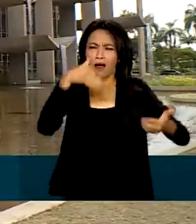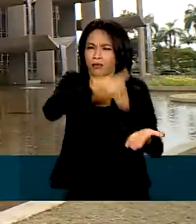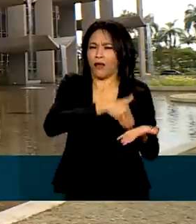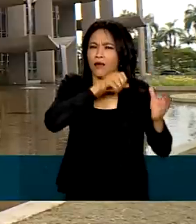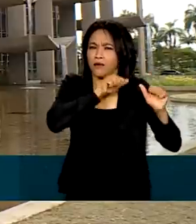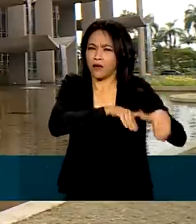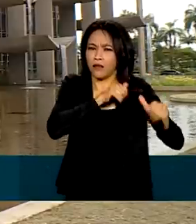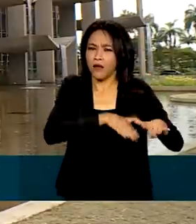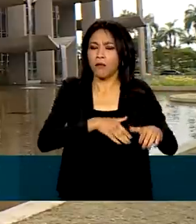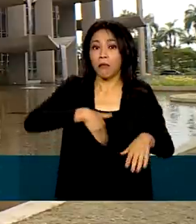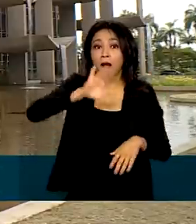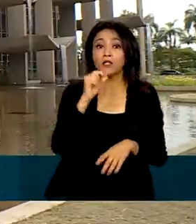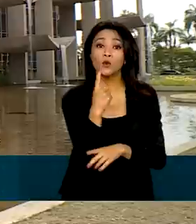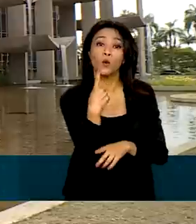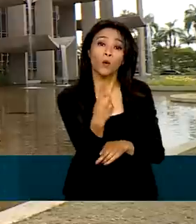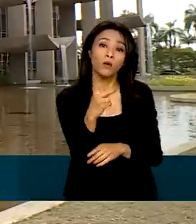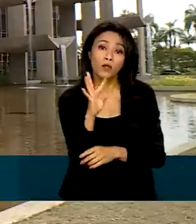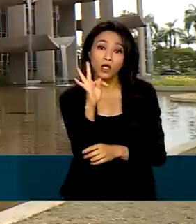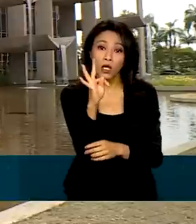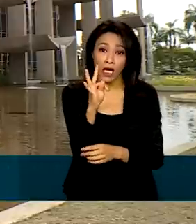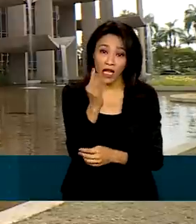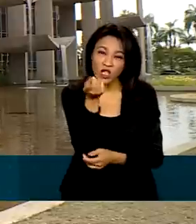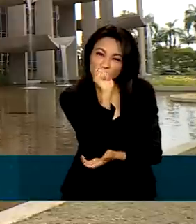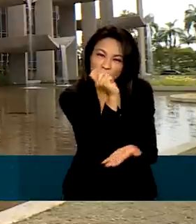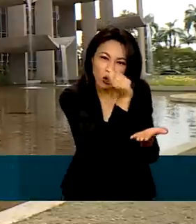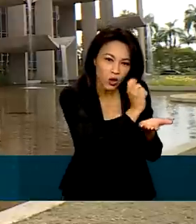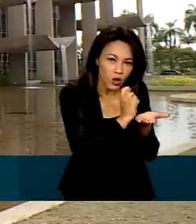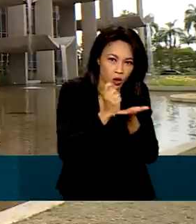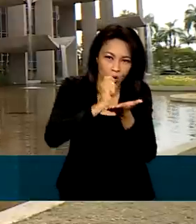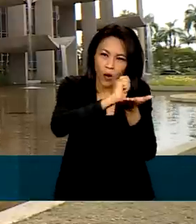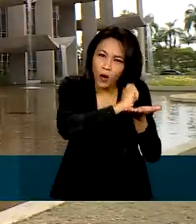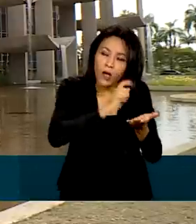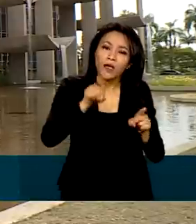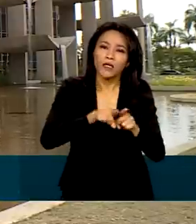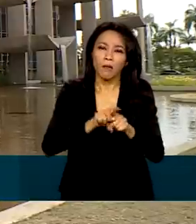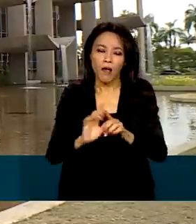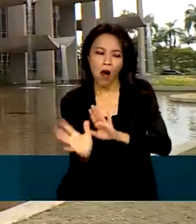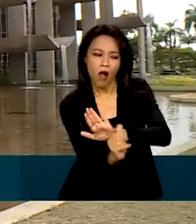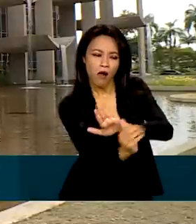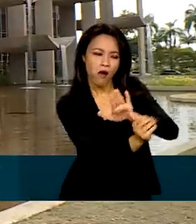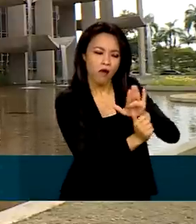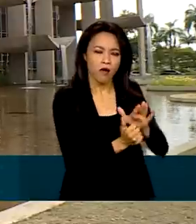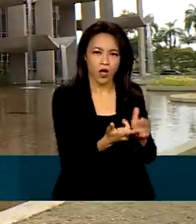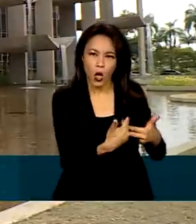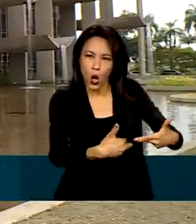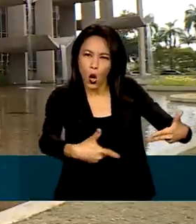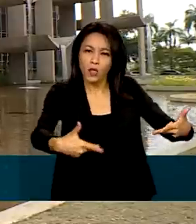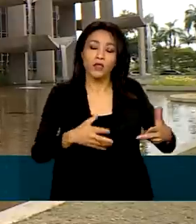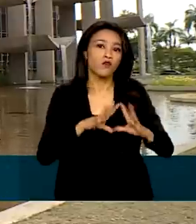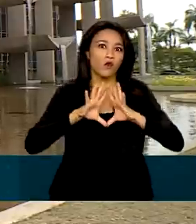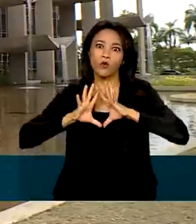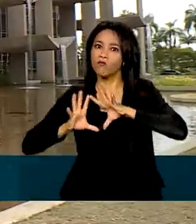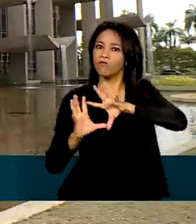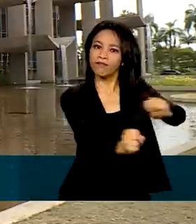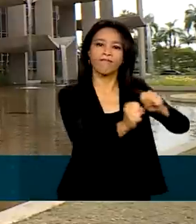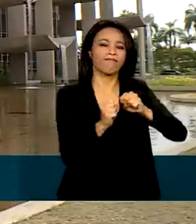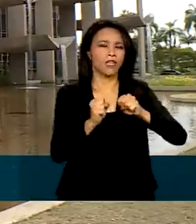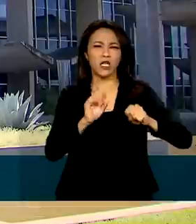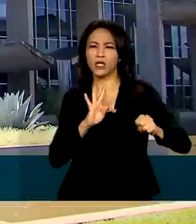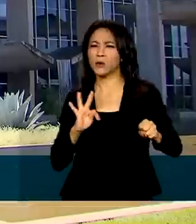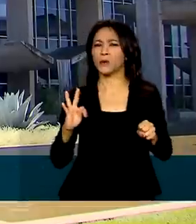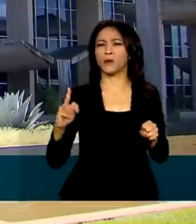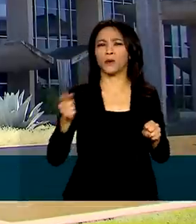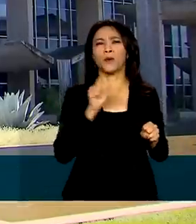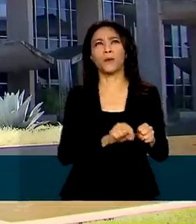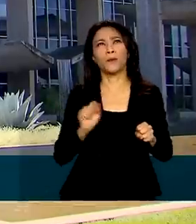uma tonelada de drogas e produtos de contrabando e descaminho foram apreendidos em todo o território brasileiro.